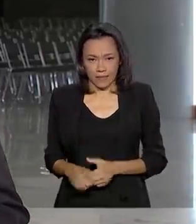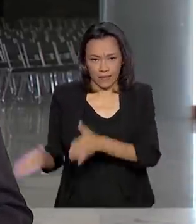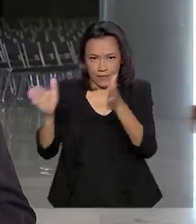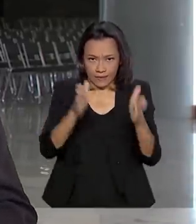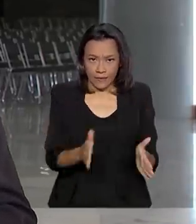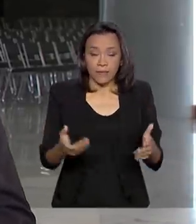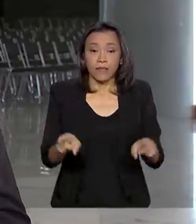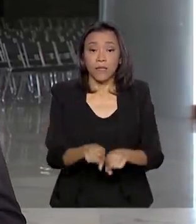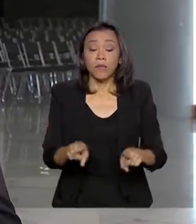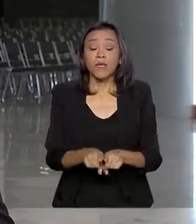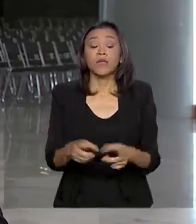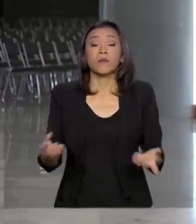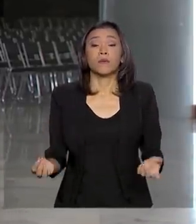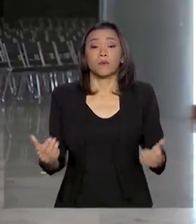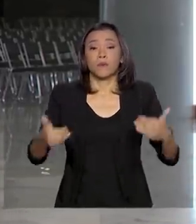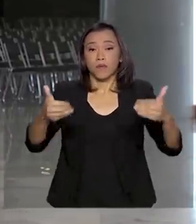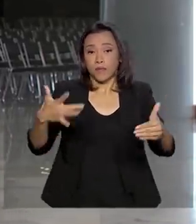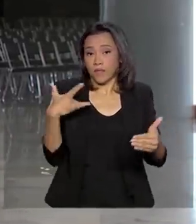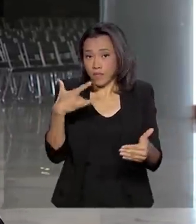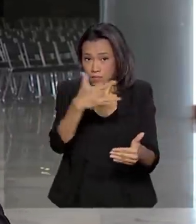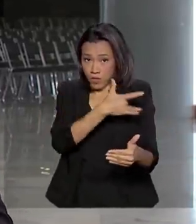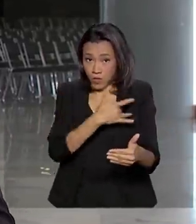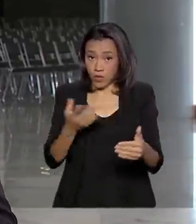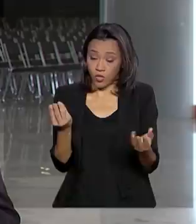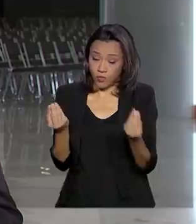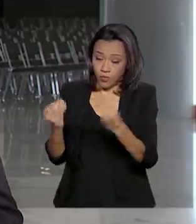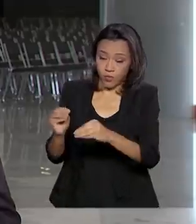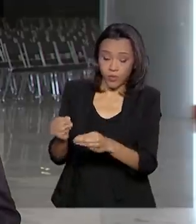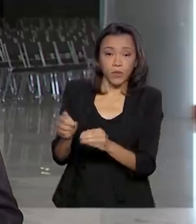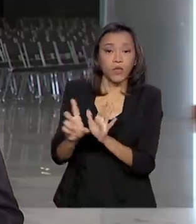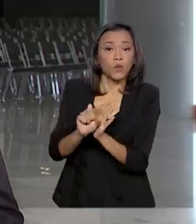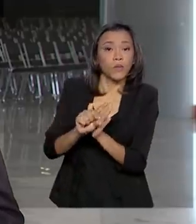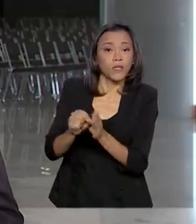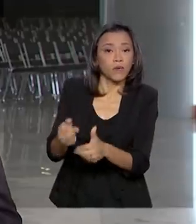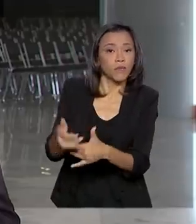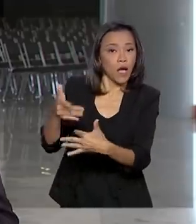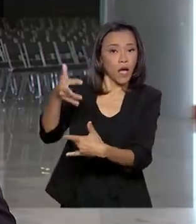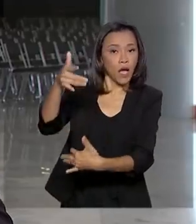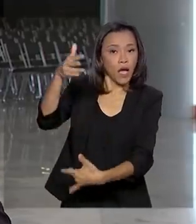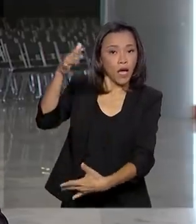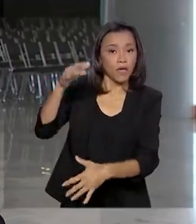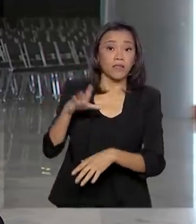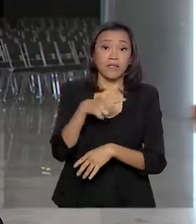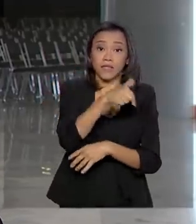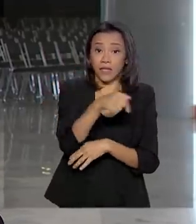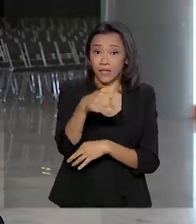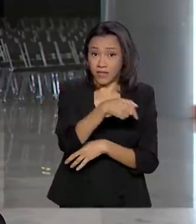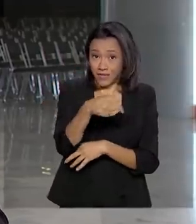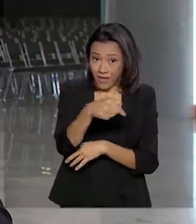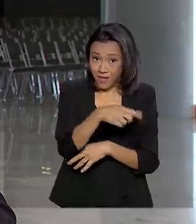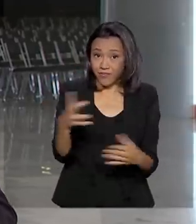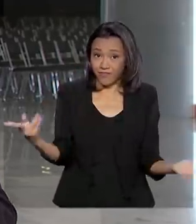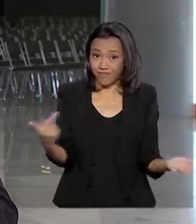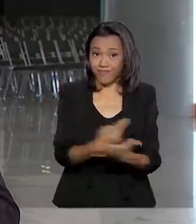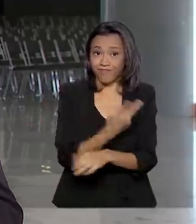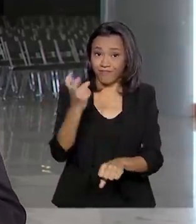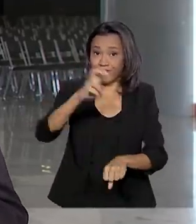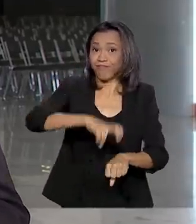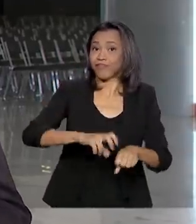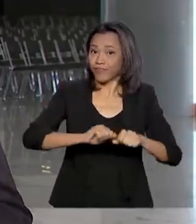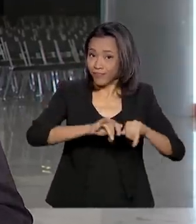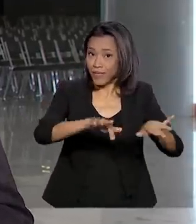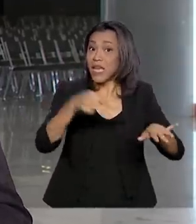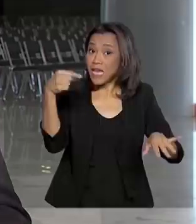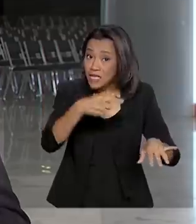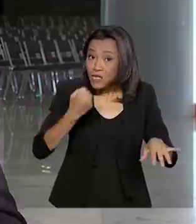Ministério da Saúde, pelo Twitter, confirmou 77 casos de coronavírus no país. É claro que esse número